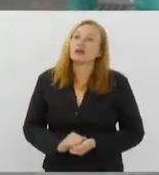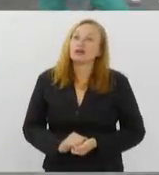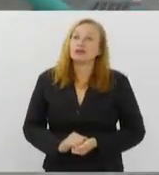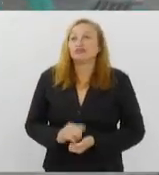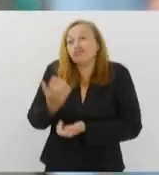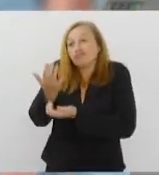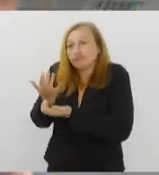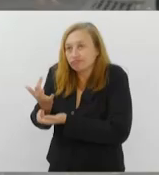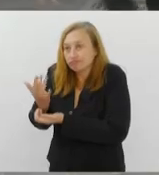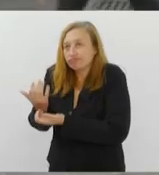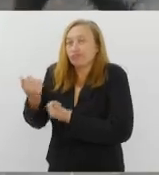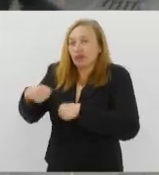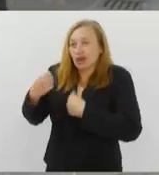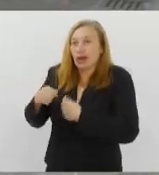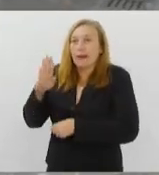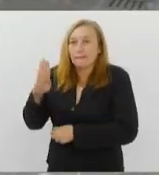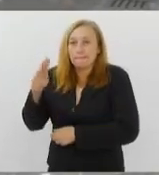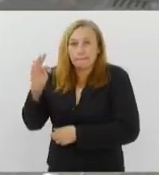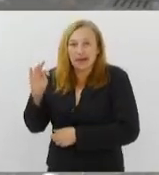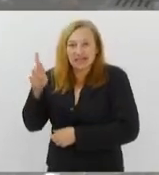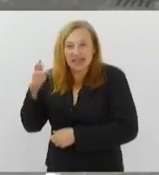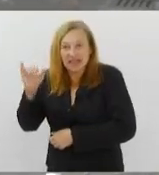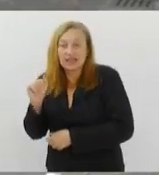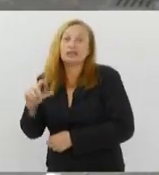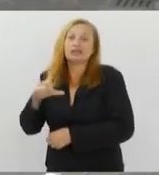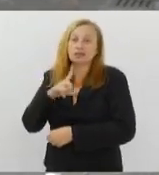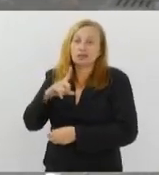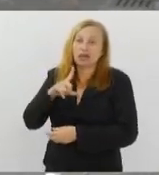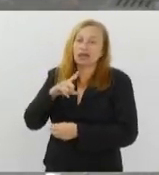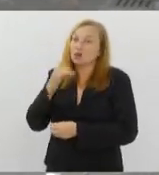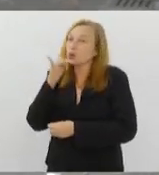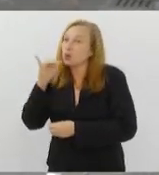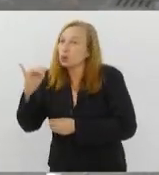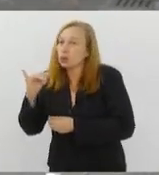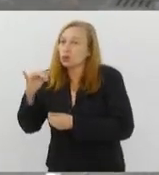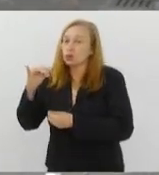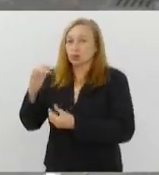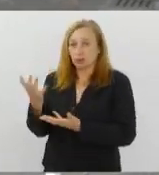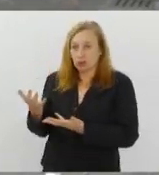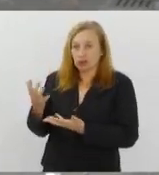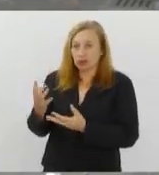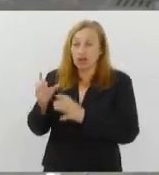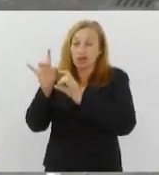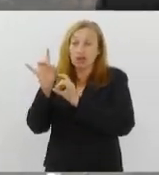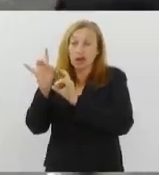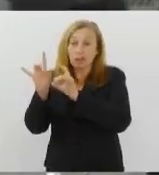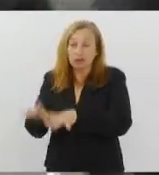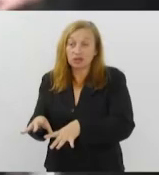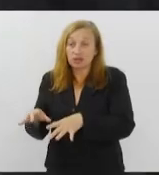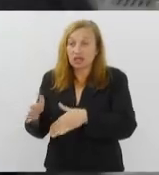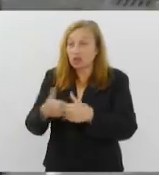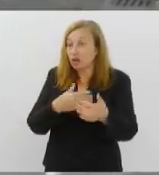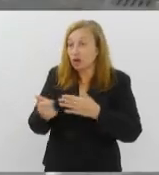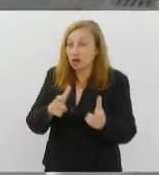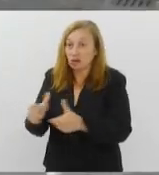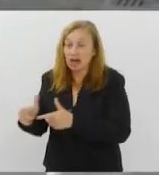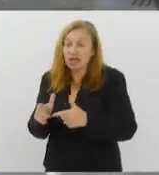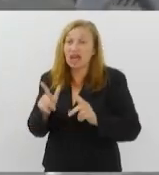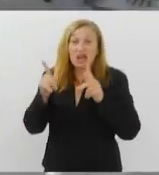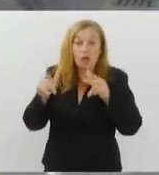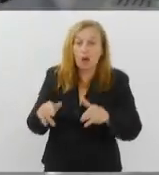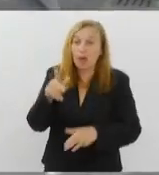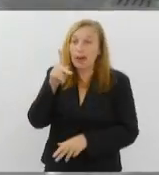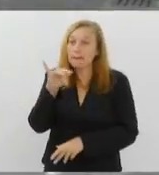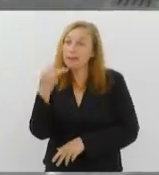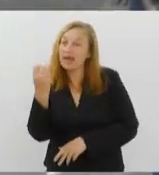aquecer essa resistência tem que ter uma bateria. Então, ele tem componentes eletrônicos que descartados de forma irregular, é a mesma coisa que você pegar uma pilha e